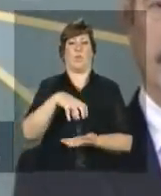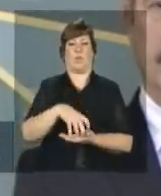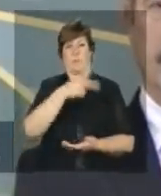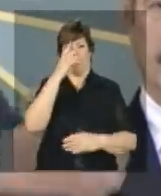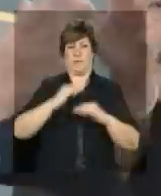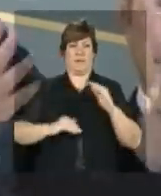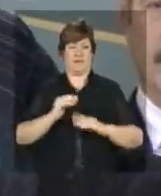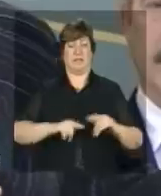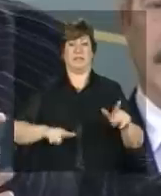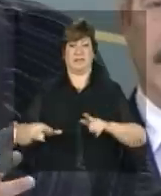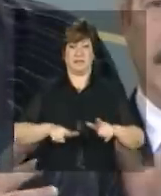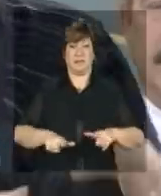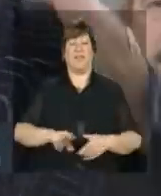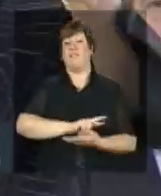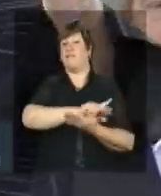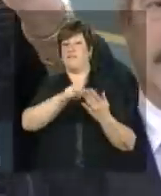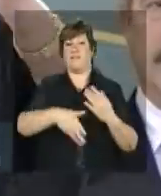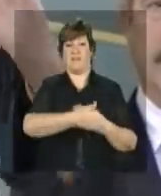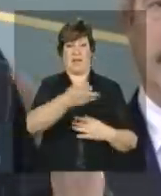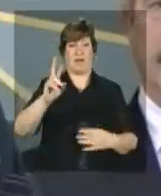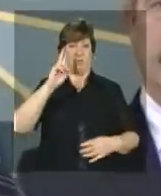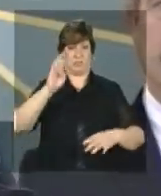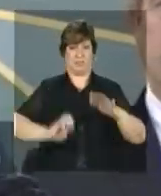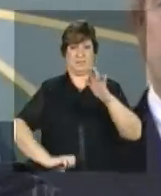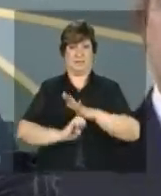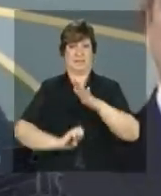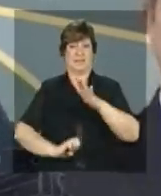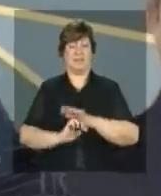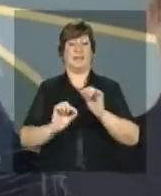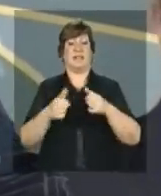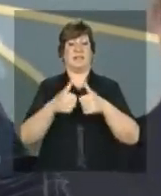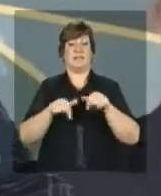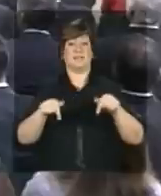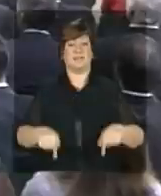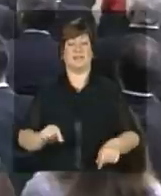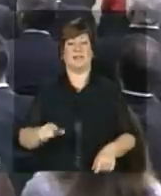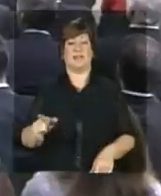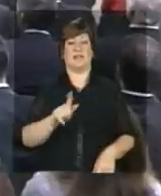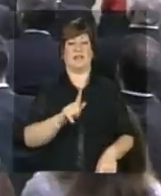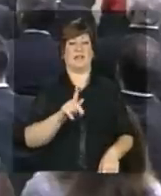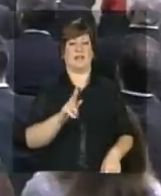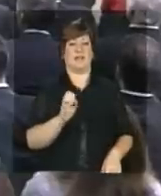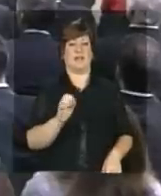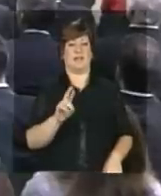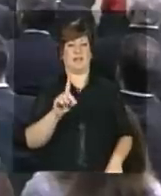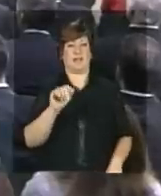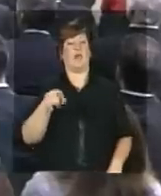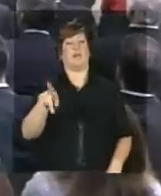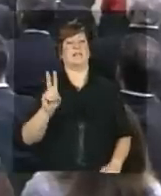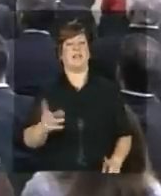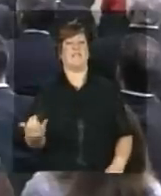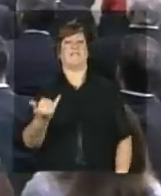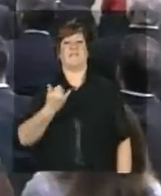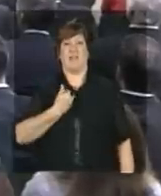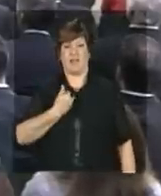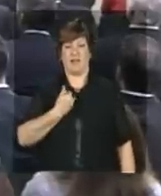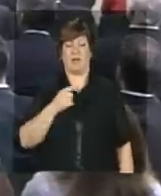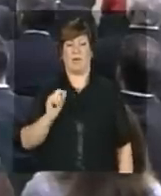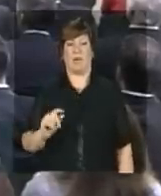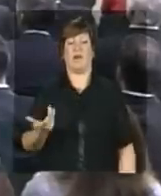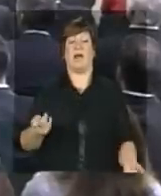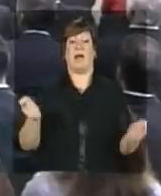que vários empresários está aqui o Gerdau que sempre me disse a